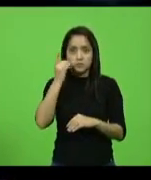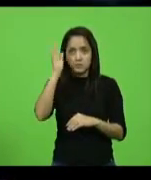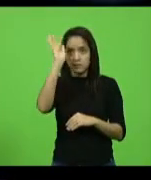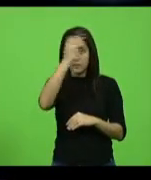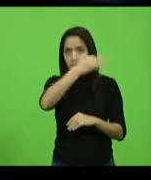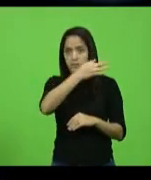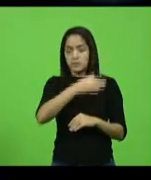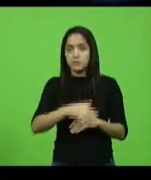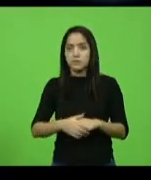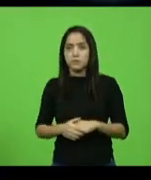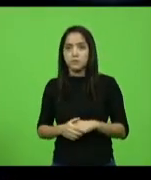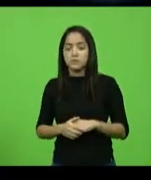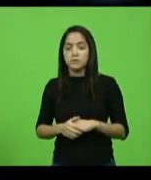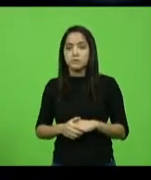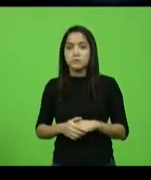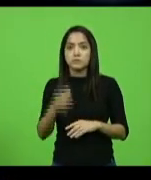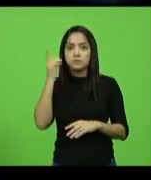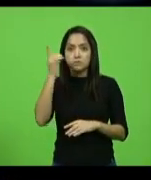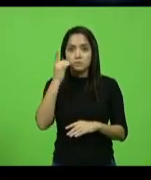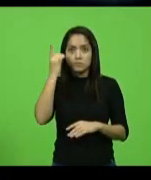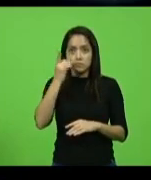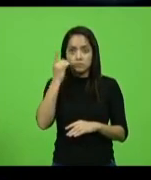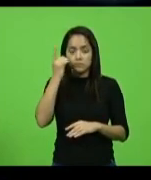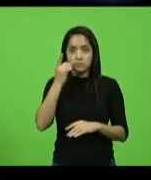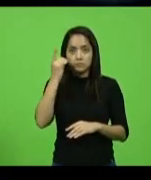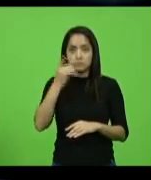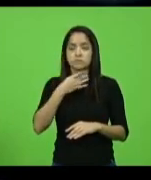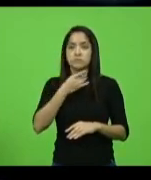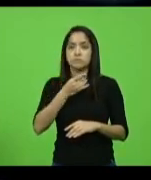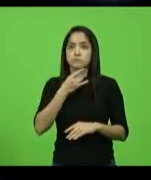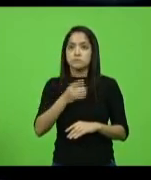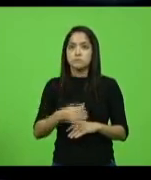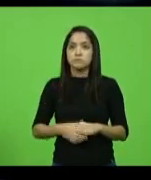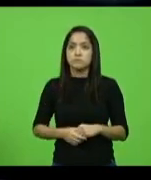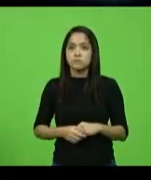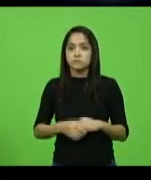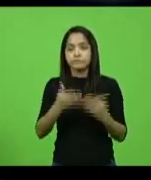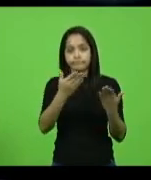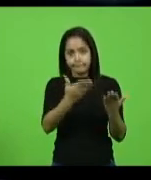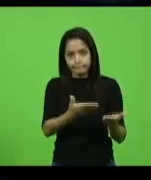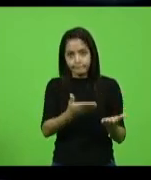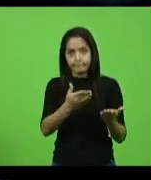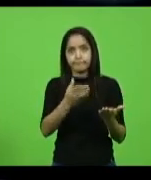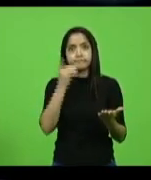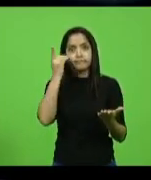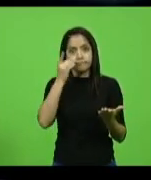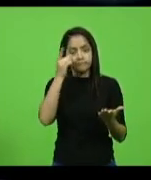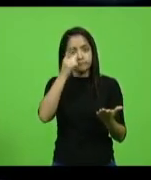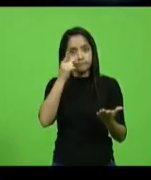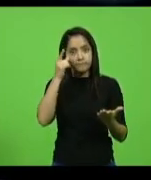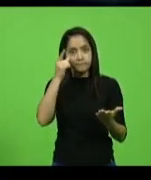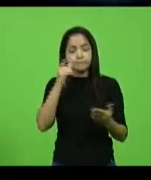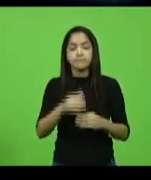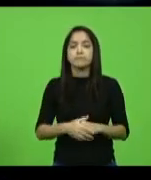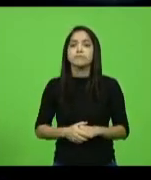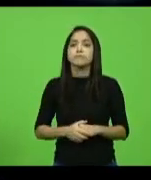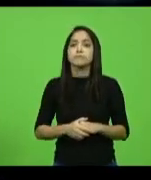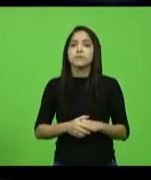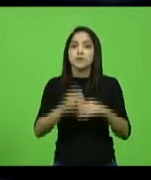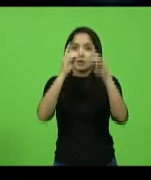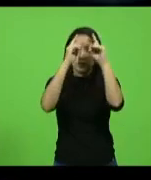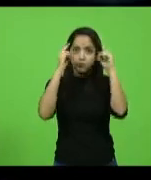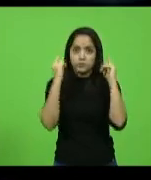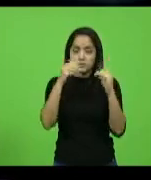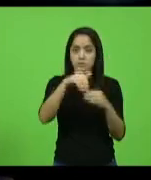da Luz, no deputado Valdir Cobalquini e em vossa excelência, deputado Laércio. O deputado Neudi